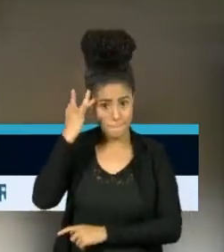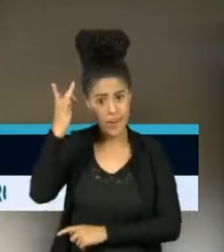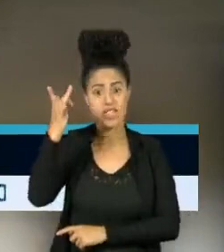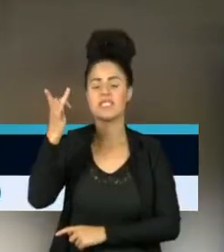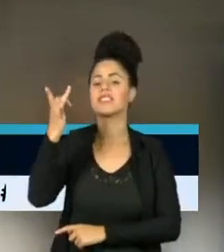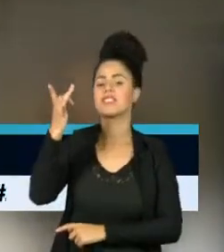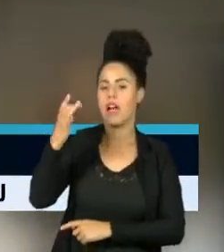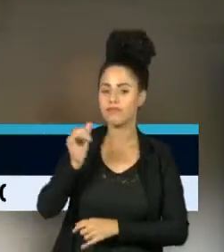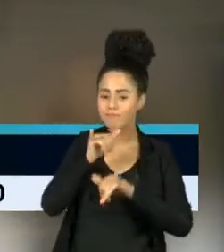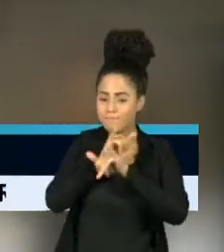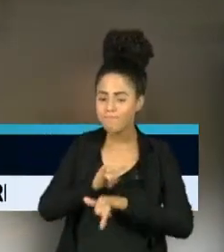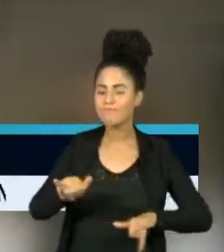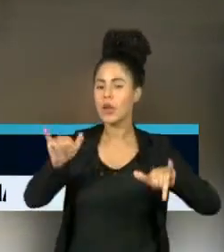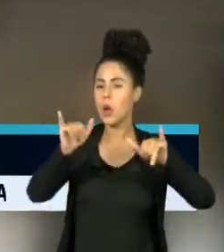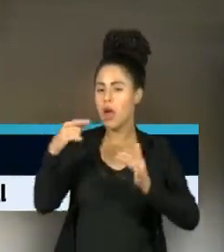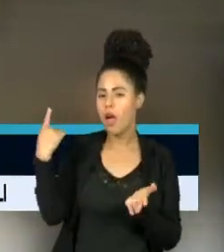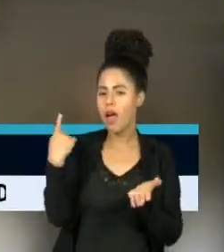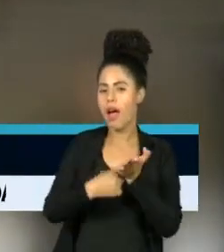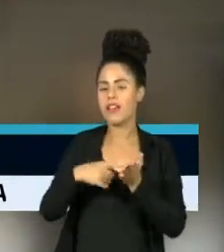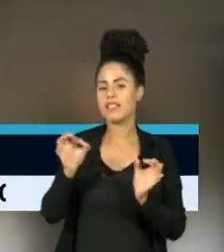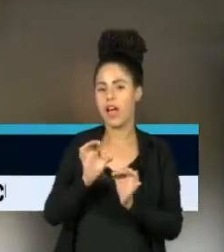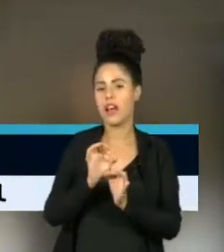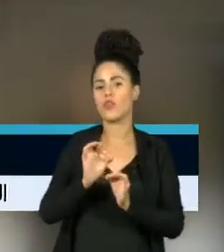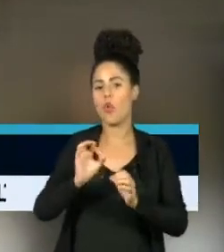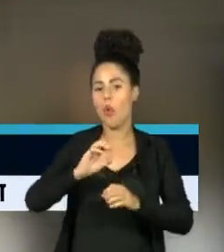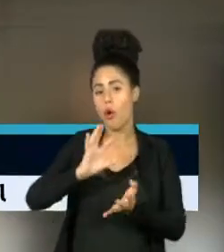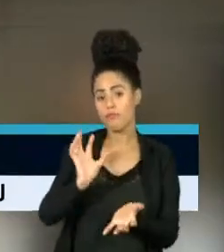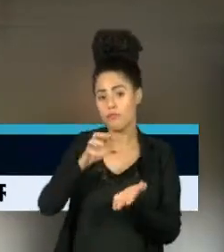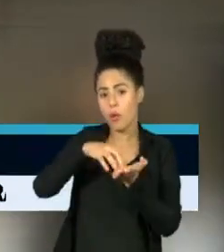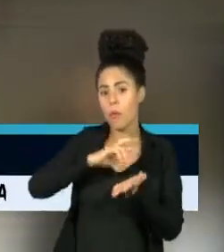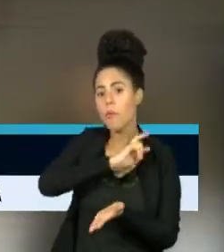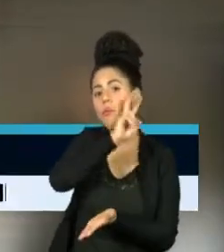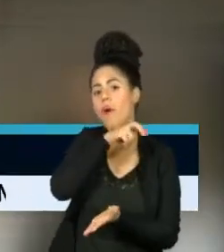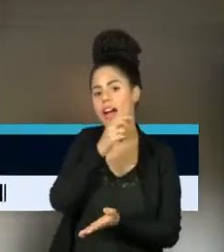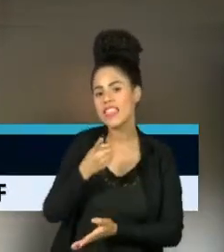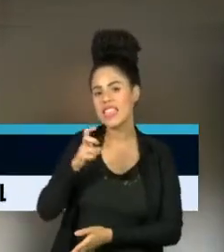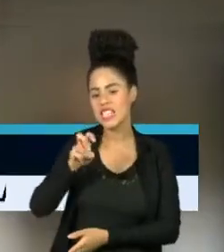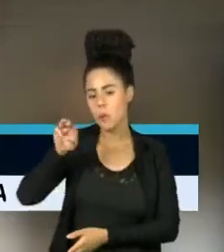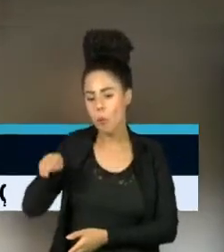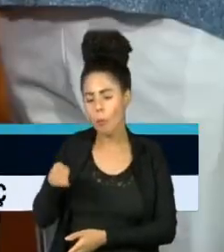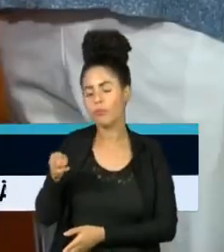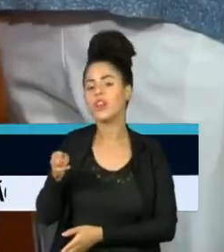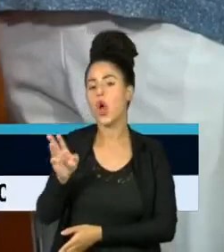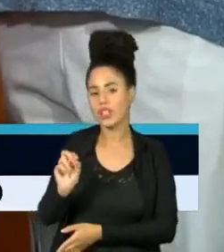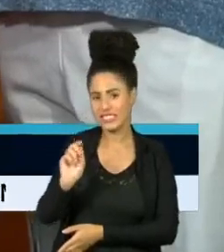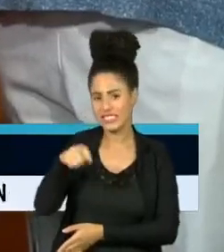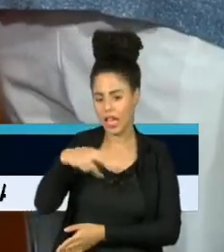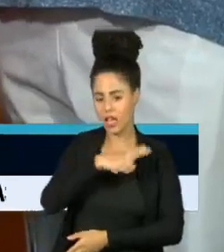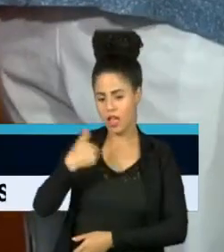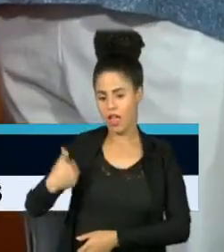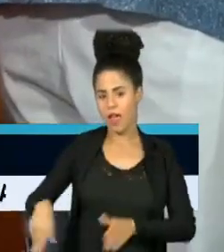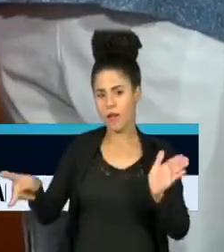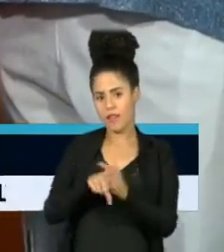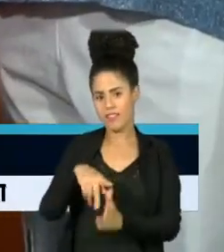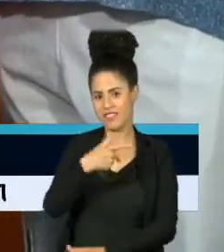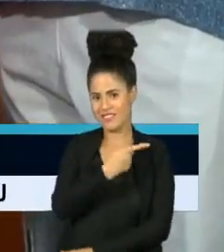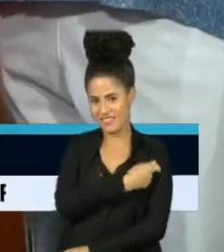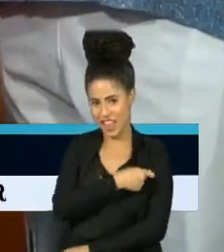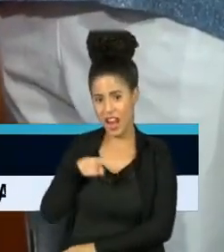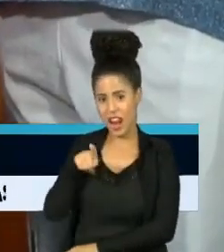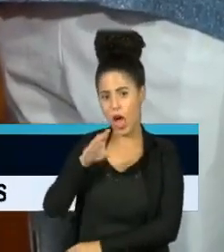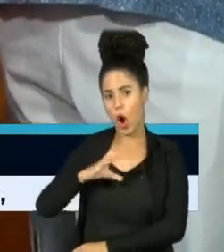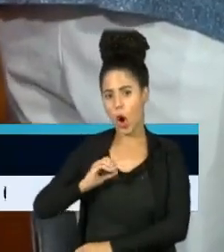uma notícia definitiva. O Instituto Butantan tem 15 milhões de doses da vacina Coronavac